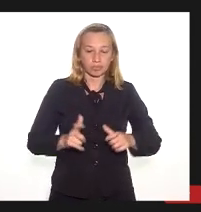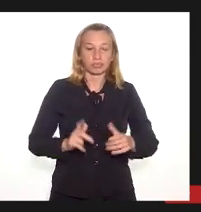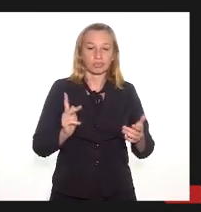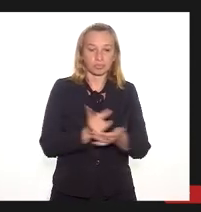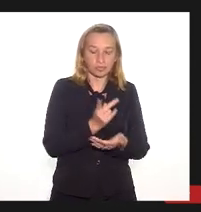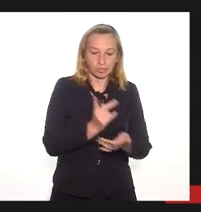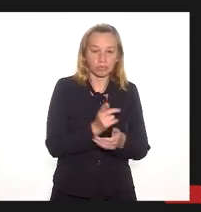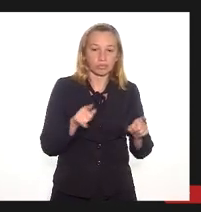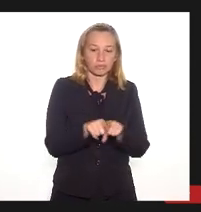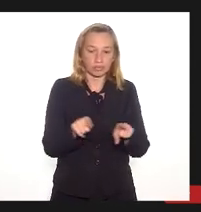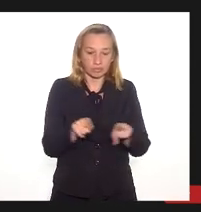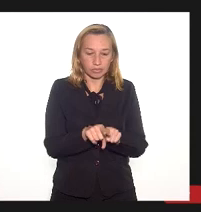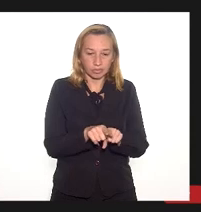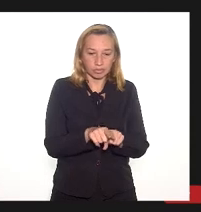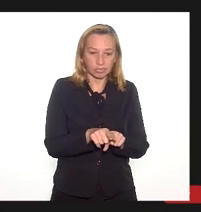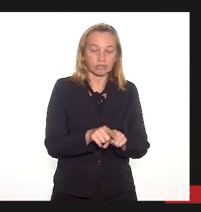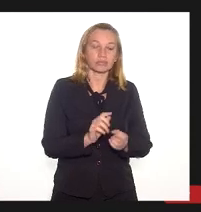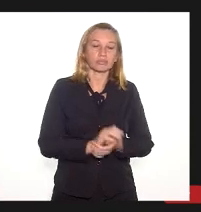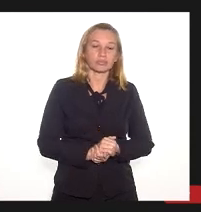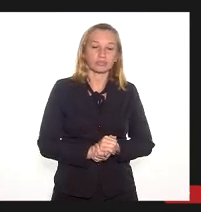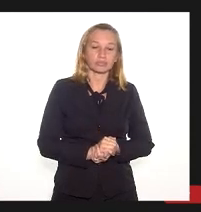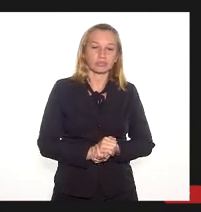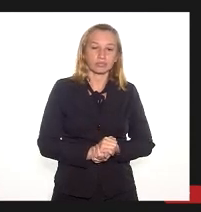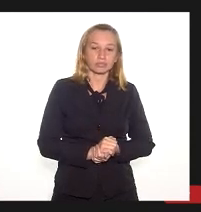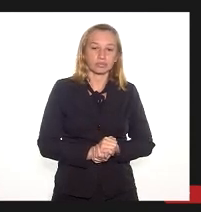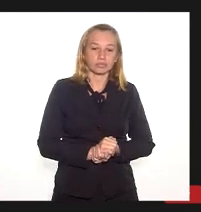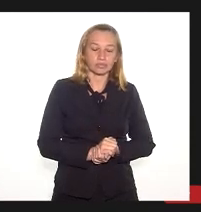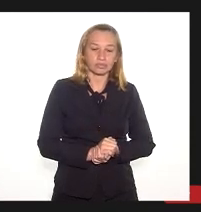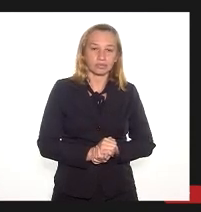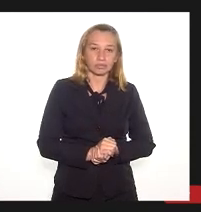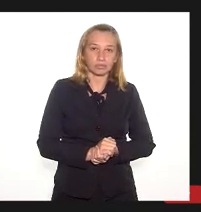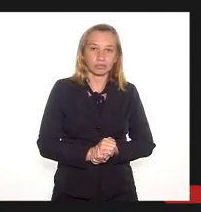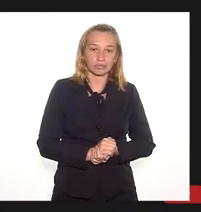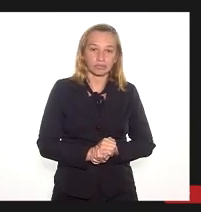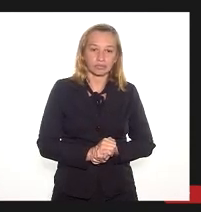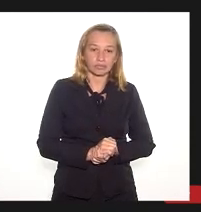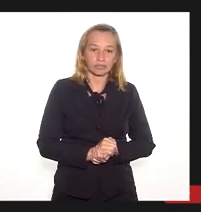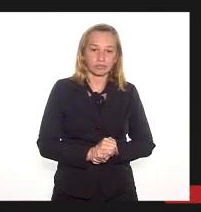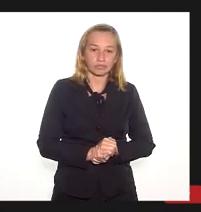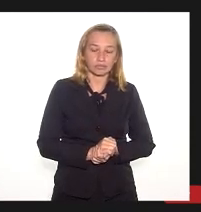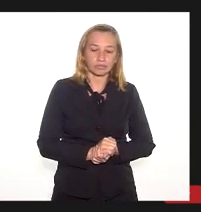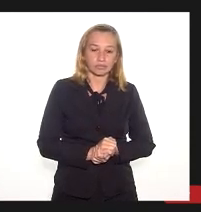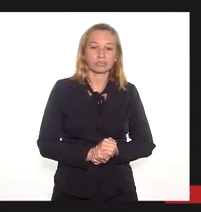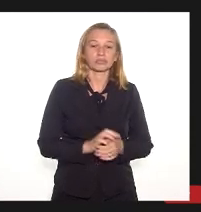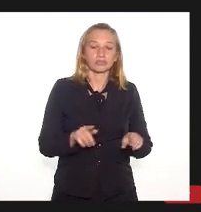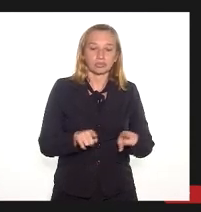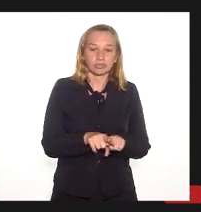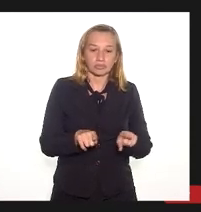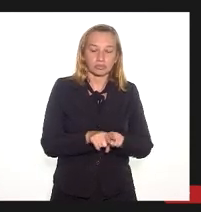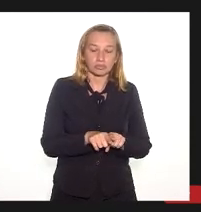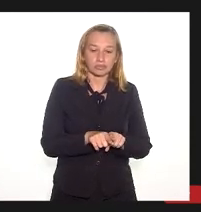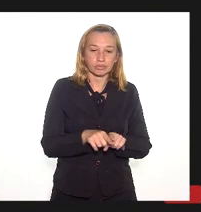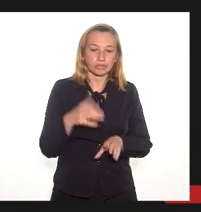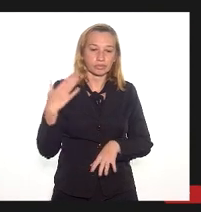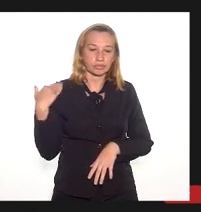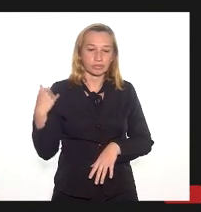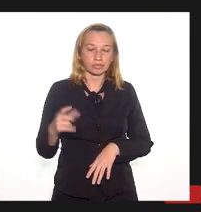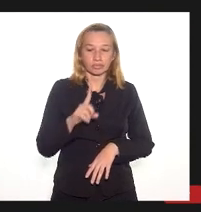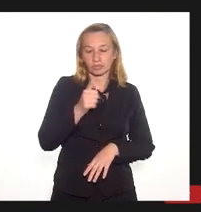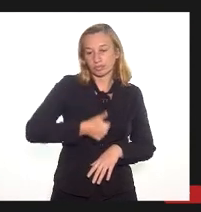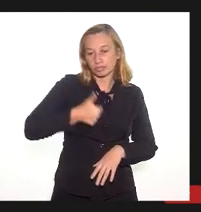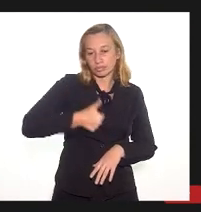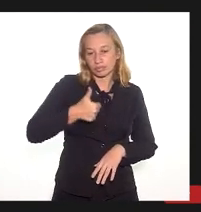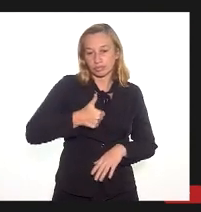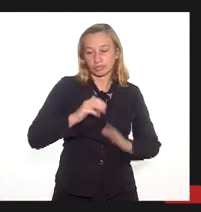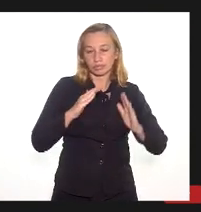também, na única área verde da cidade. E que também era ao lado da primeira escola do